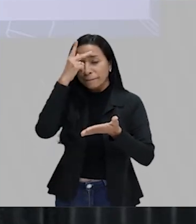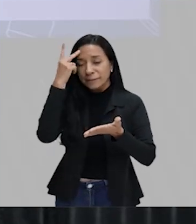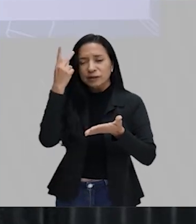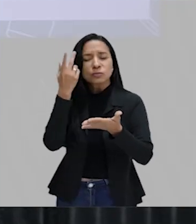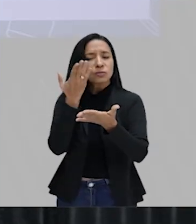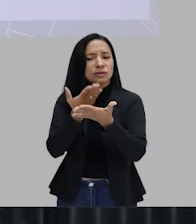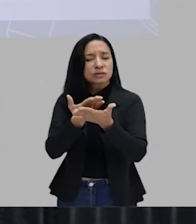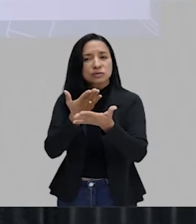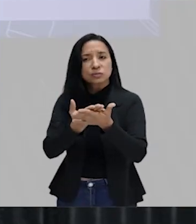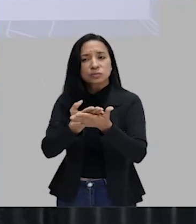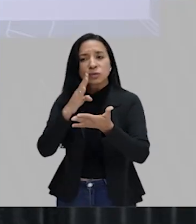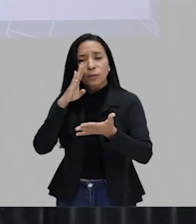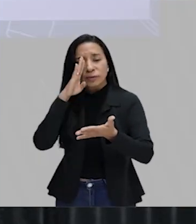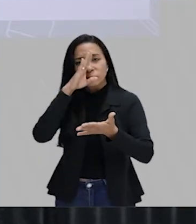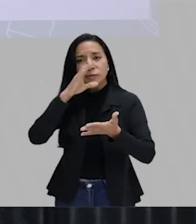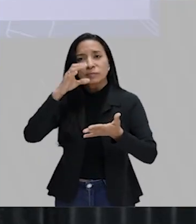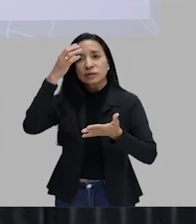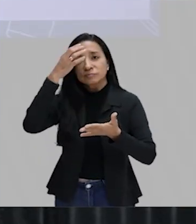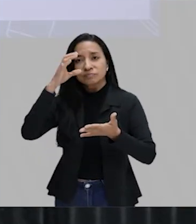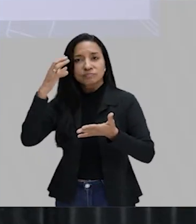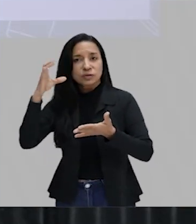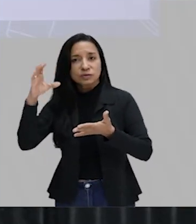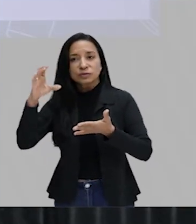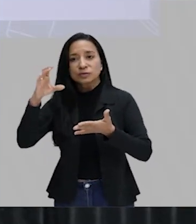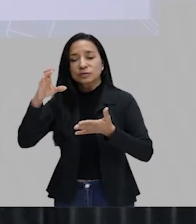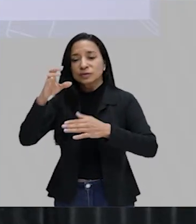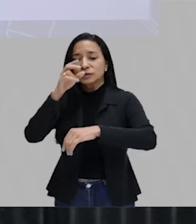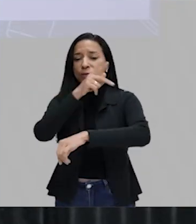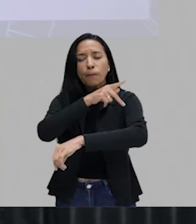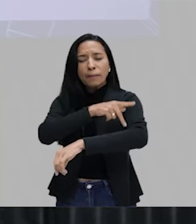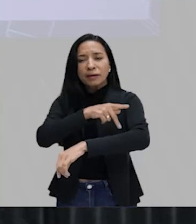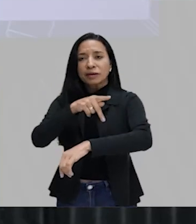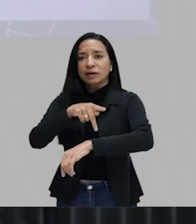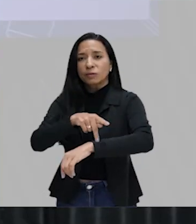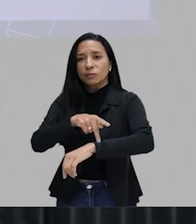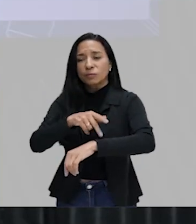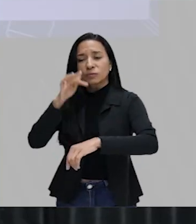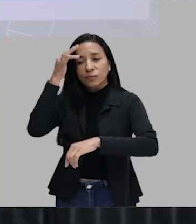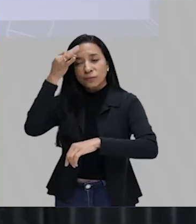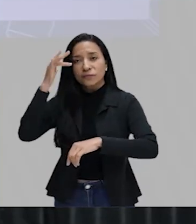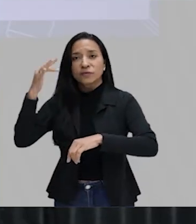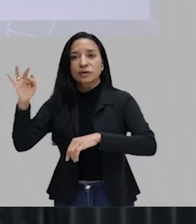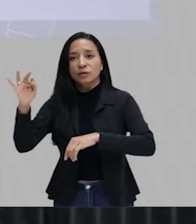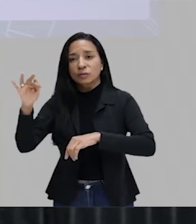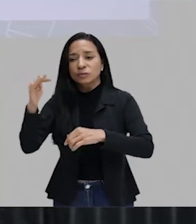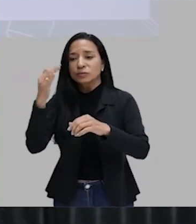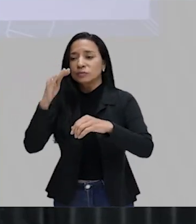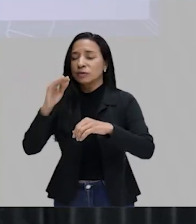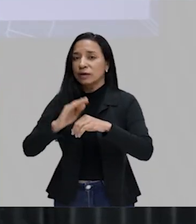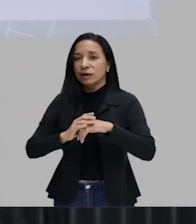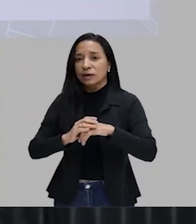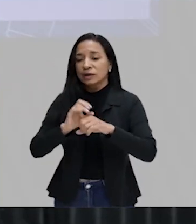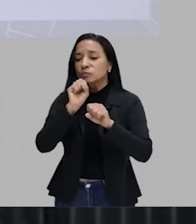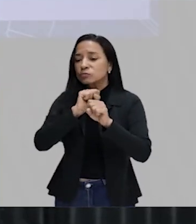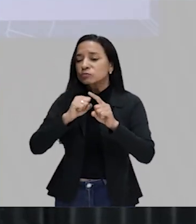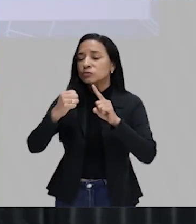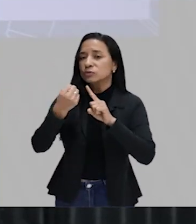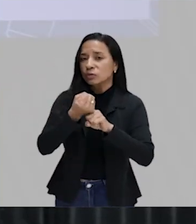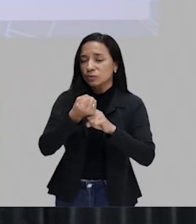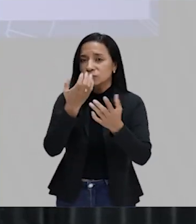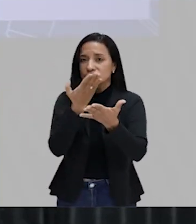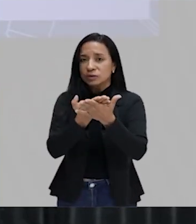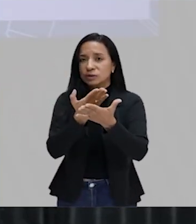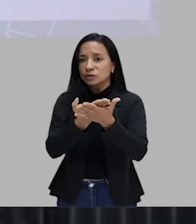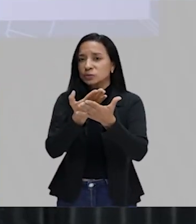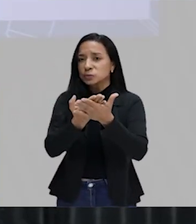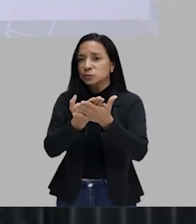cientistas, pedagogos, filósofos, sociólogos, eles estudam teses de mestrado, doutorado, são